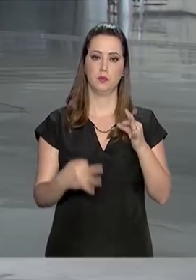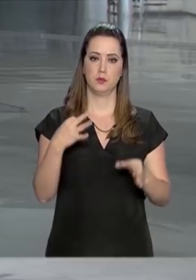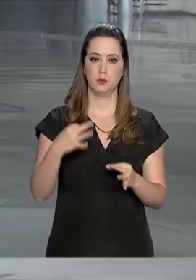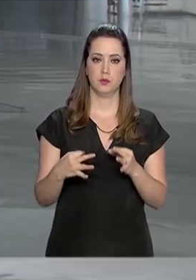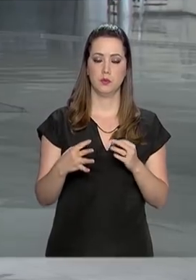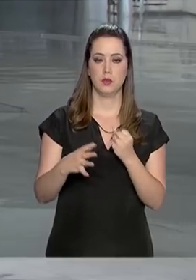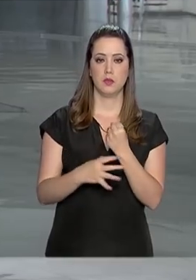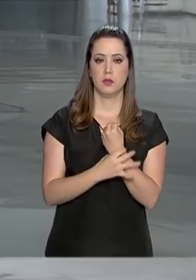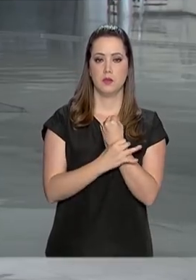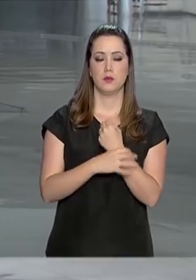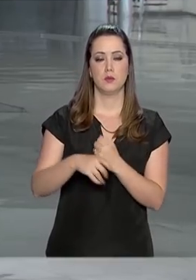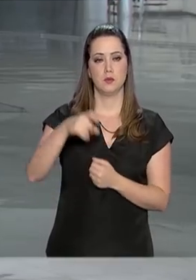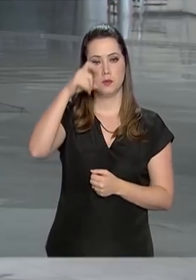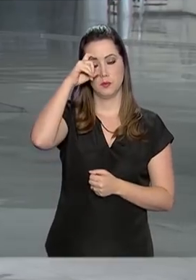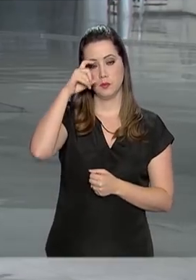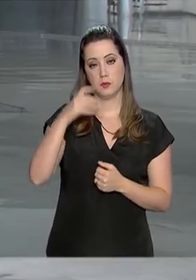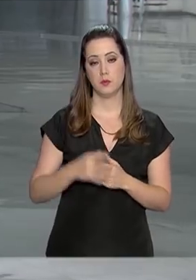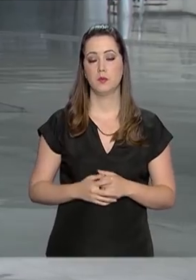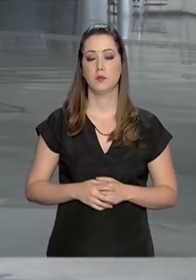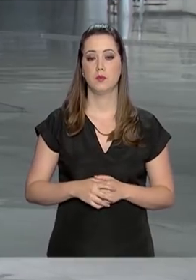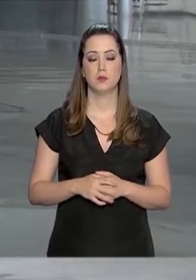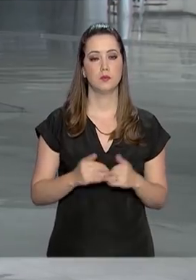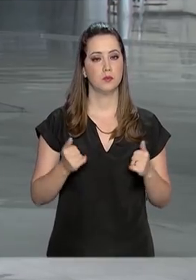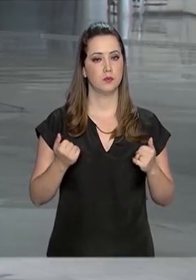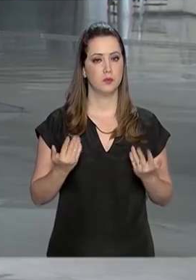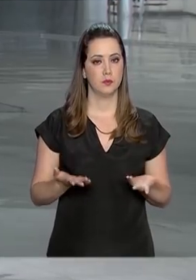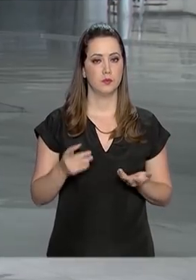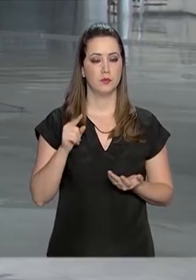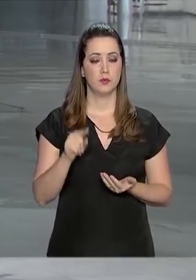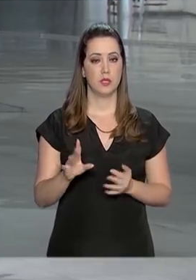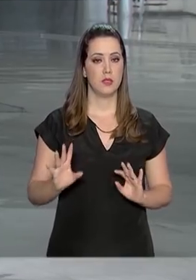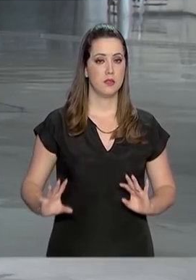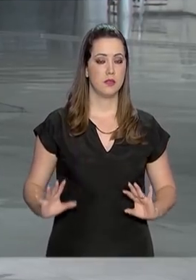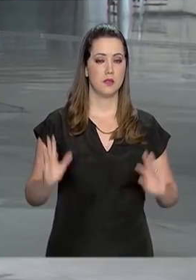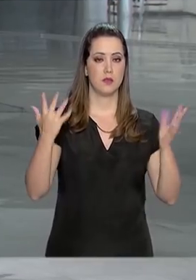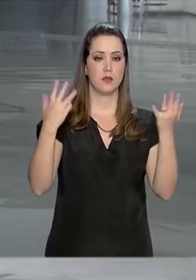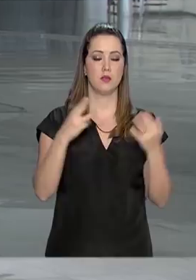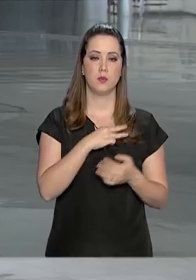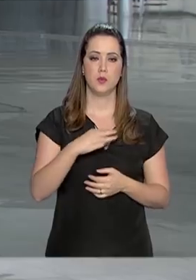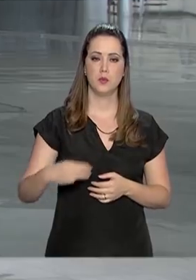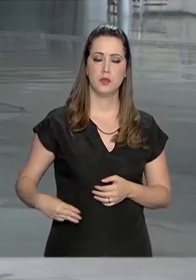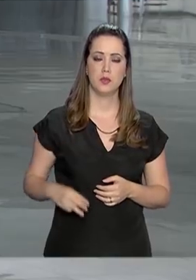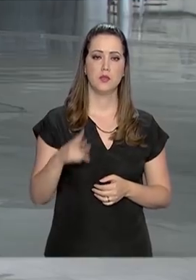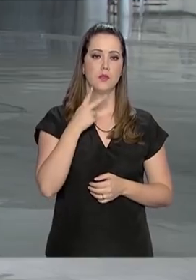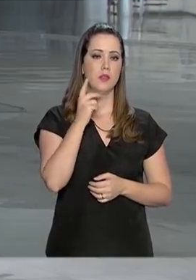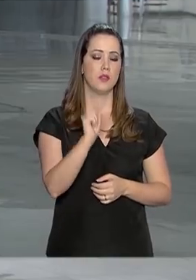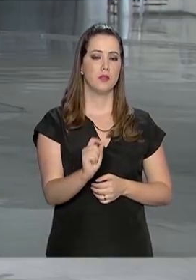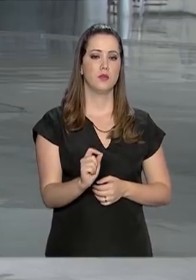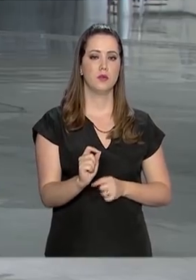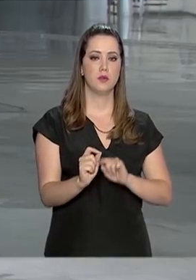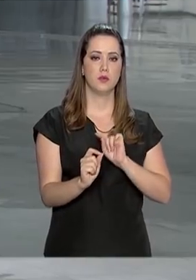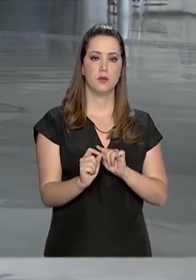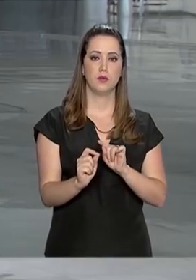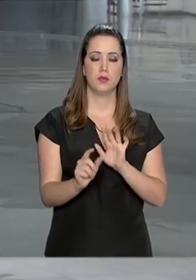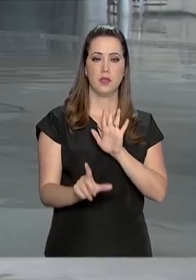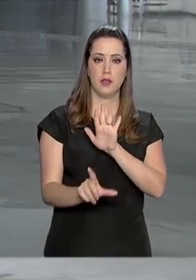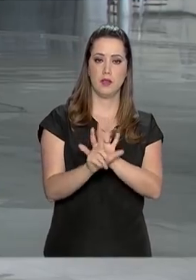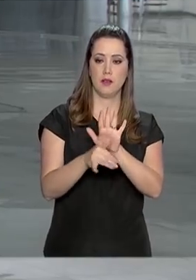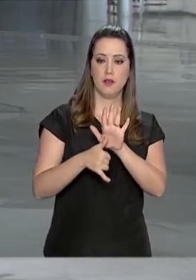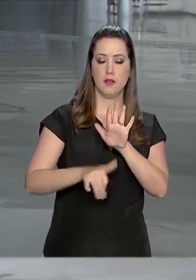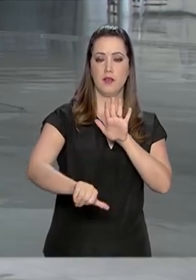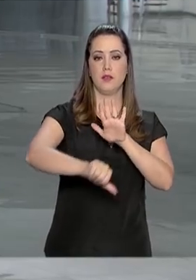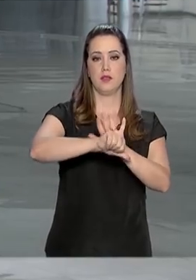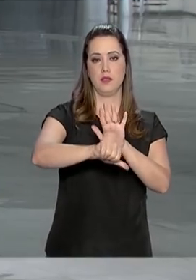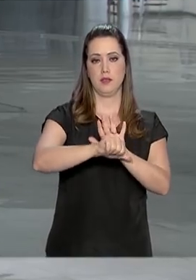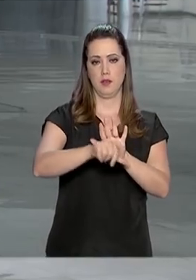Segurança Pública, Sérgio Moro. Bom, nessa cerimônia o ministro disse que a lei anticrime não